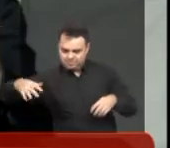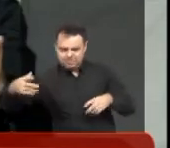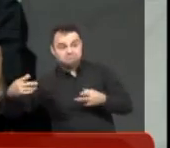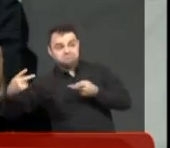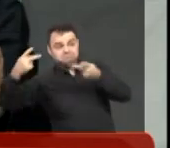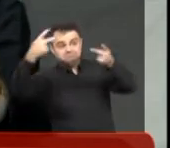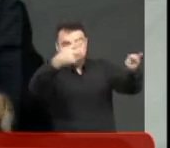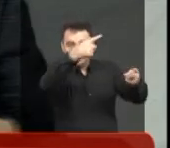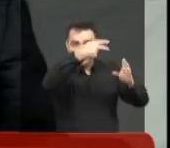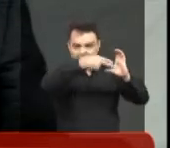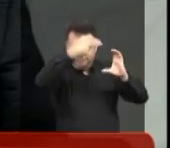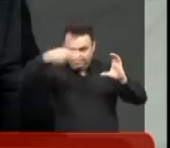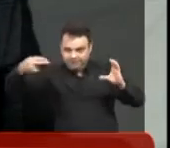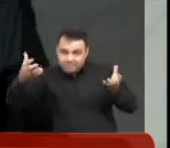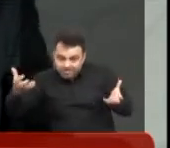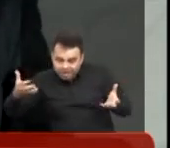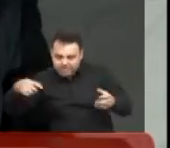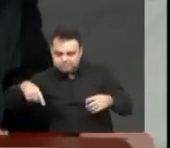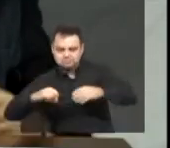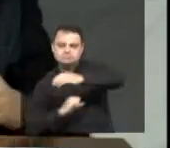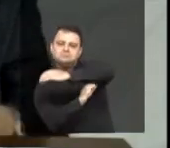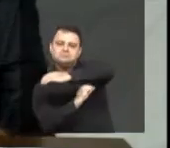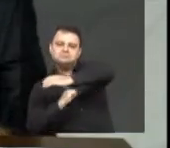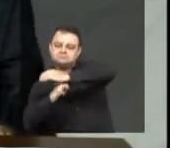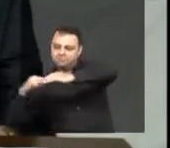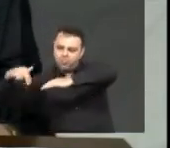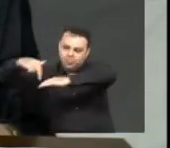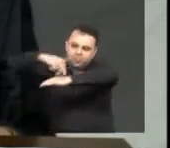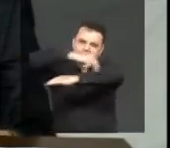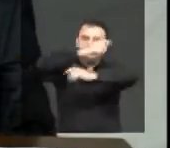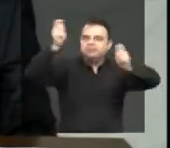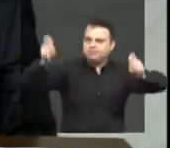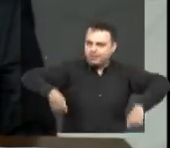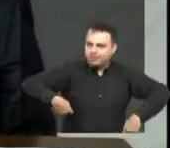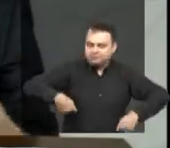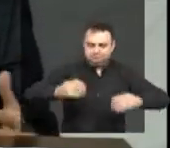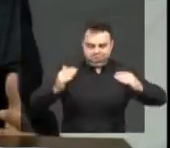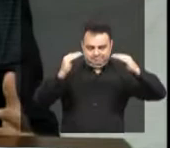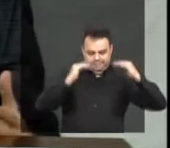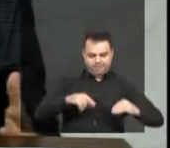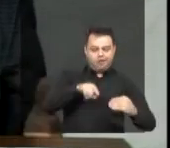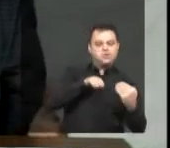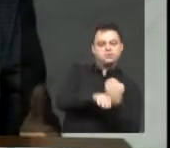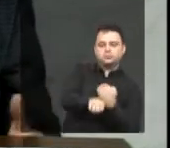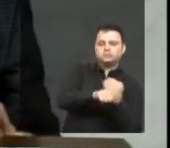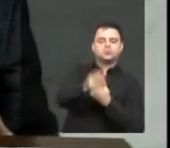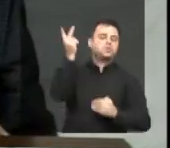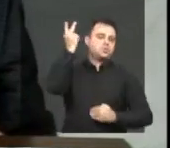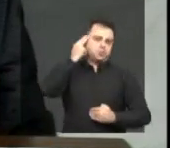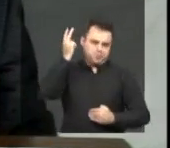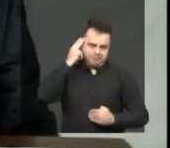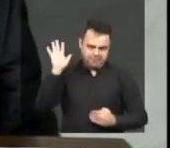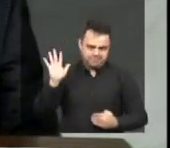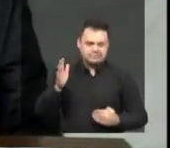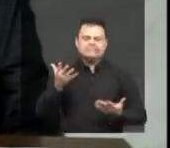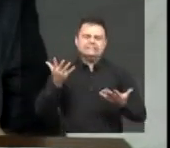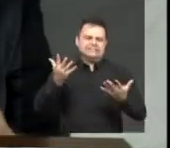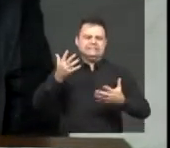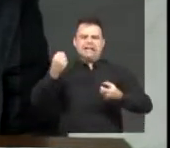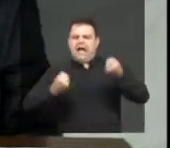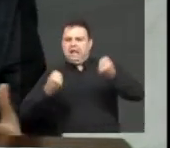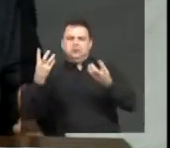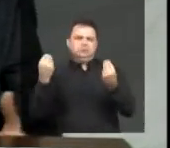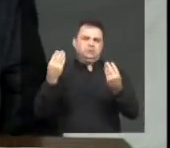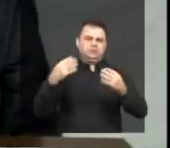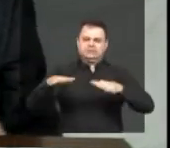querem ir ao Center Norte, além de facilitar para essas pessoas, desafoga o trânsito aqui. Nós temos hoje um problema sério de mobilidade urbana, que não